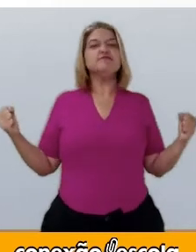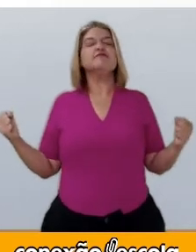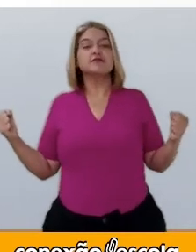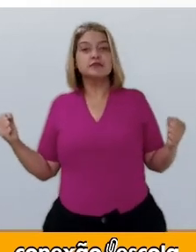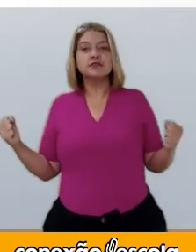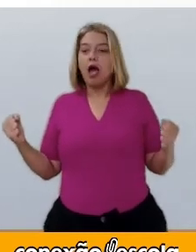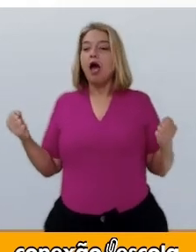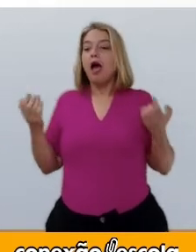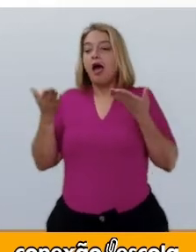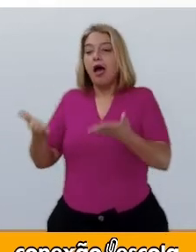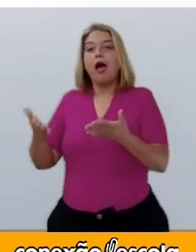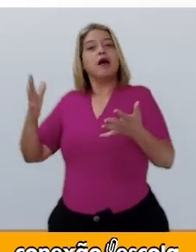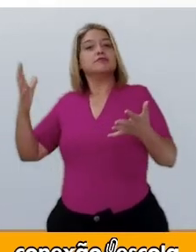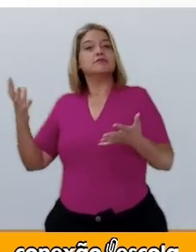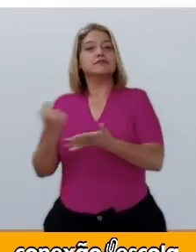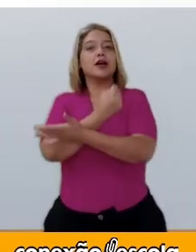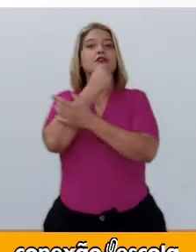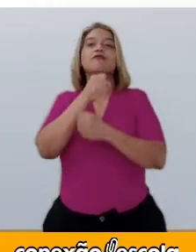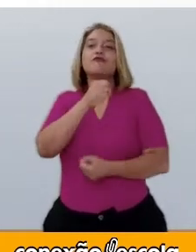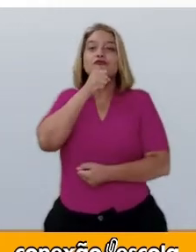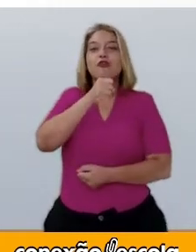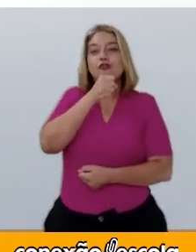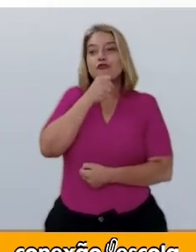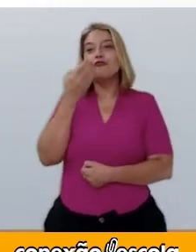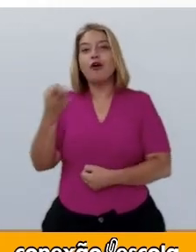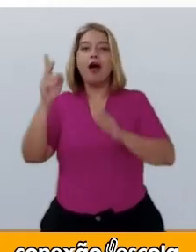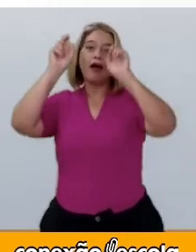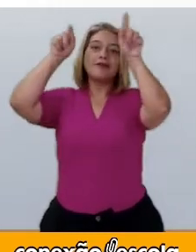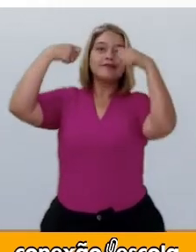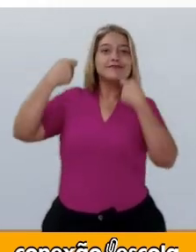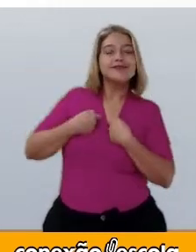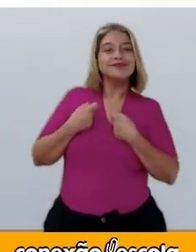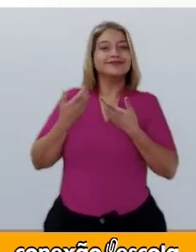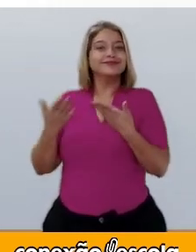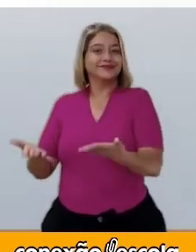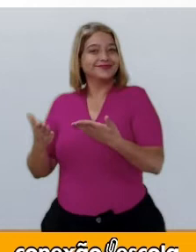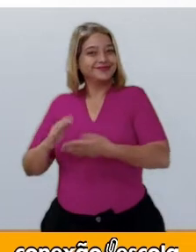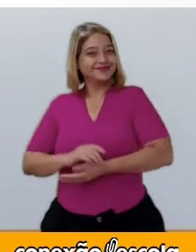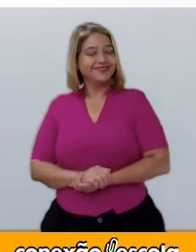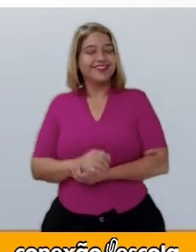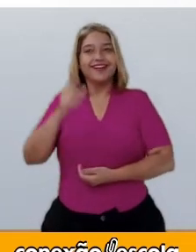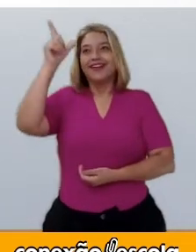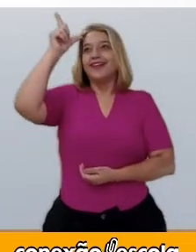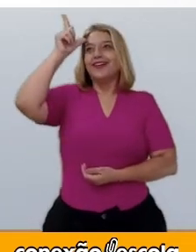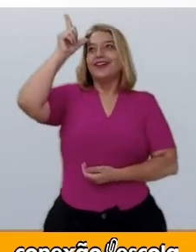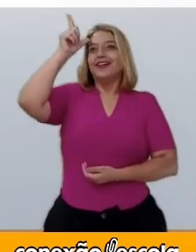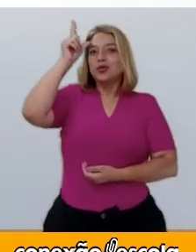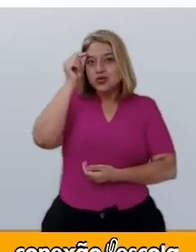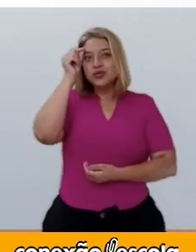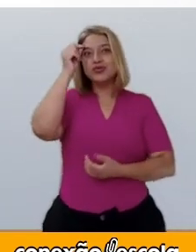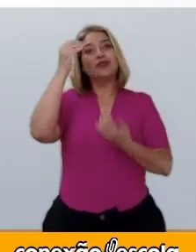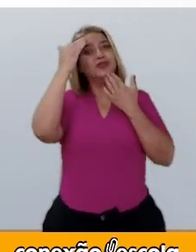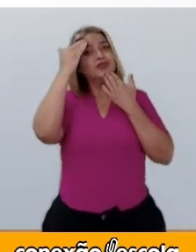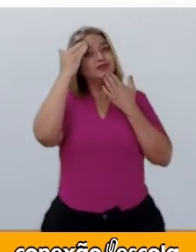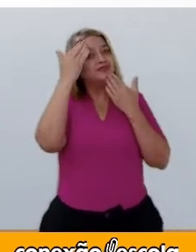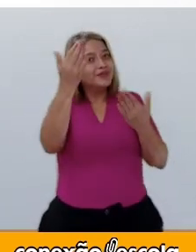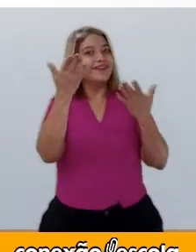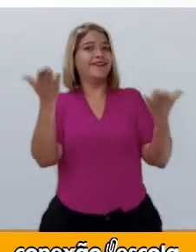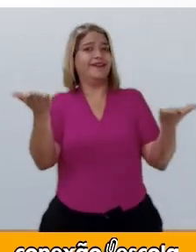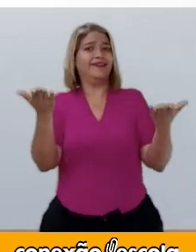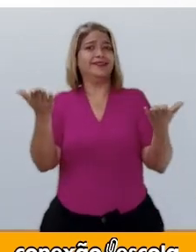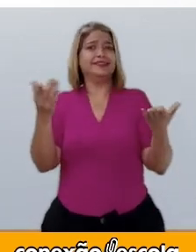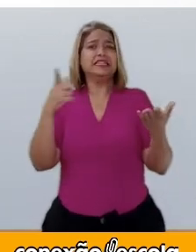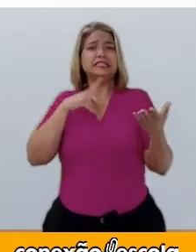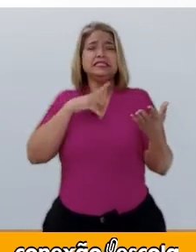De lá, saíram a vovó e Chapeuzinho. Ufa! Obrigada! Estava